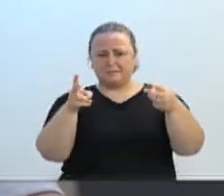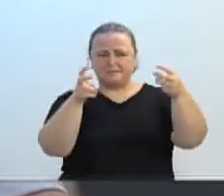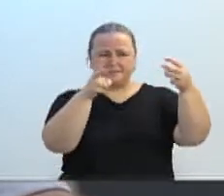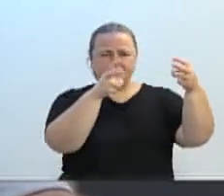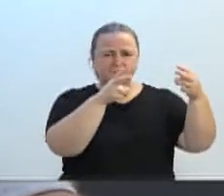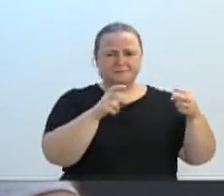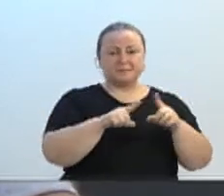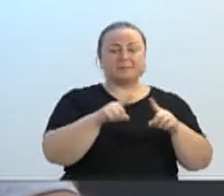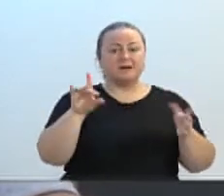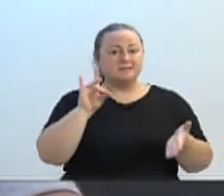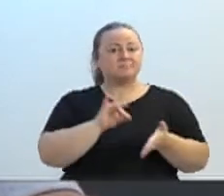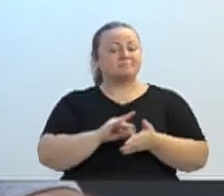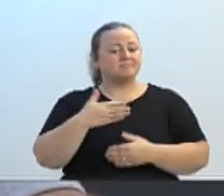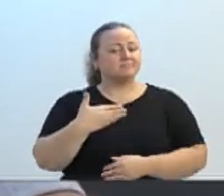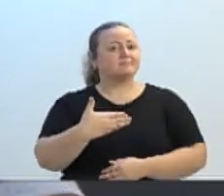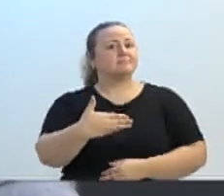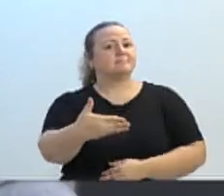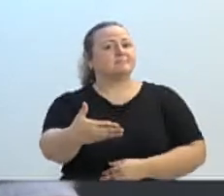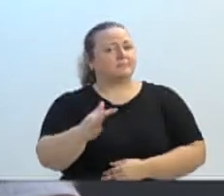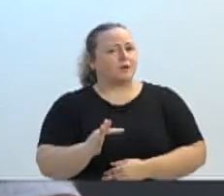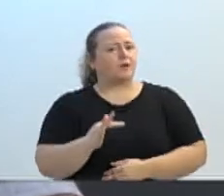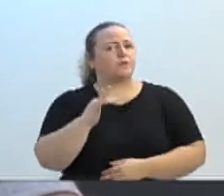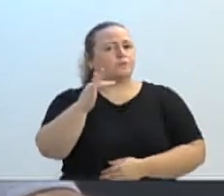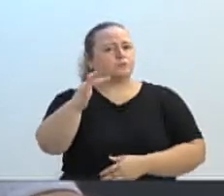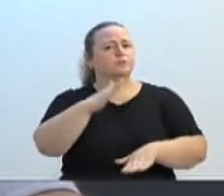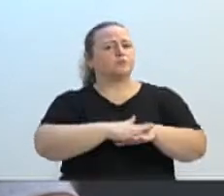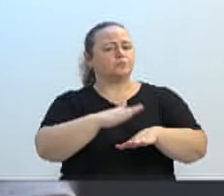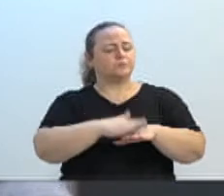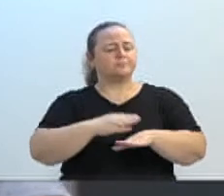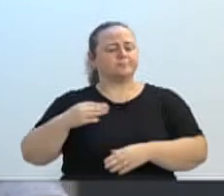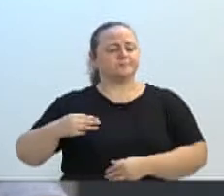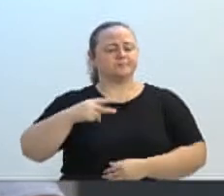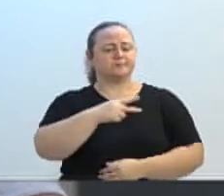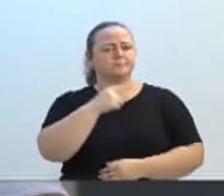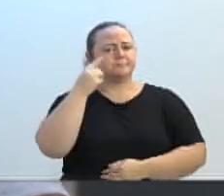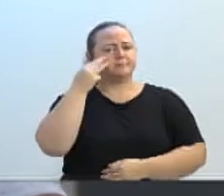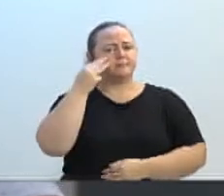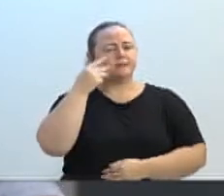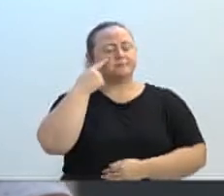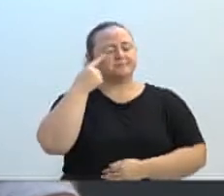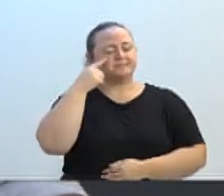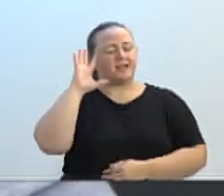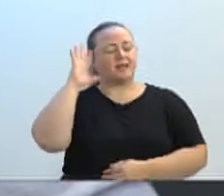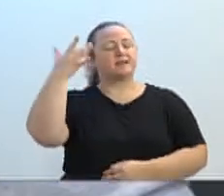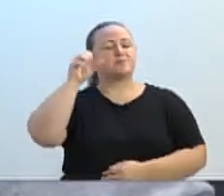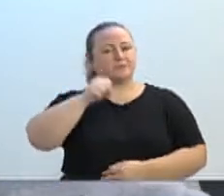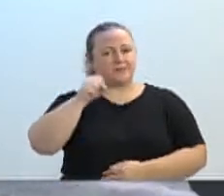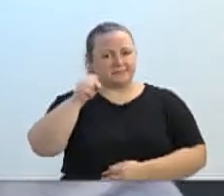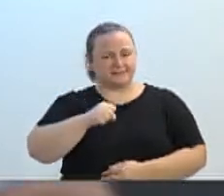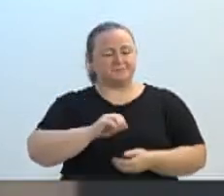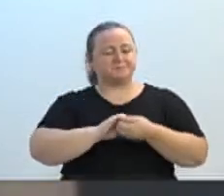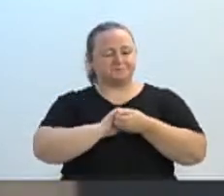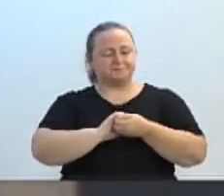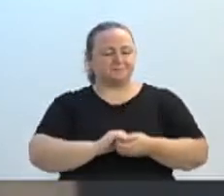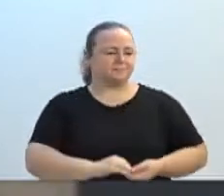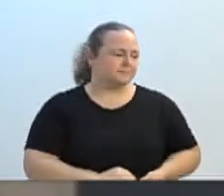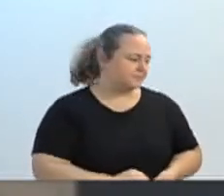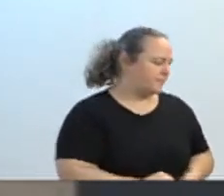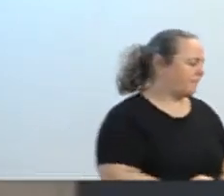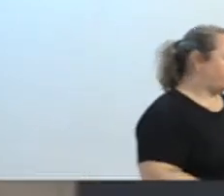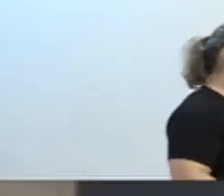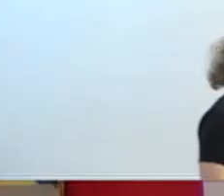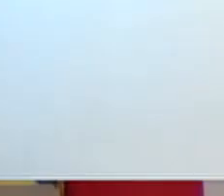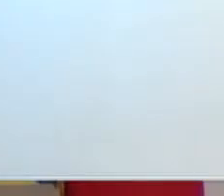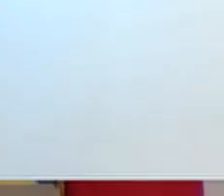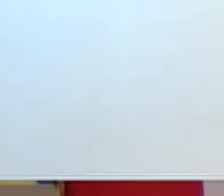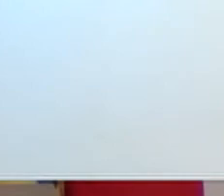que vem mais coisa por aí e mais ações que o Ministério Público vai ter que resolver porque a gestão não está dando conta. Parabéns. Obrigado, vereador.